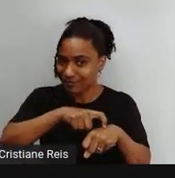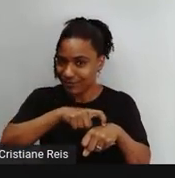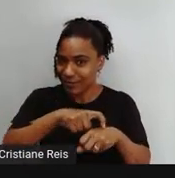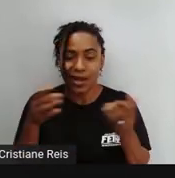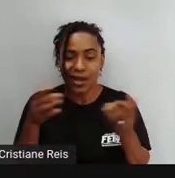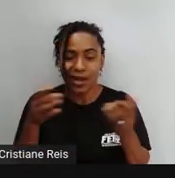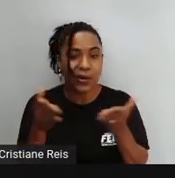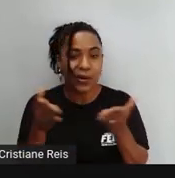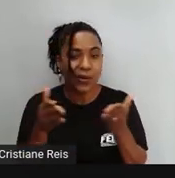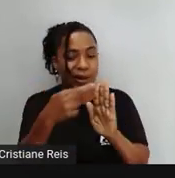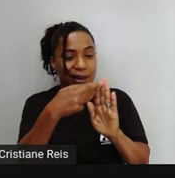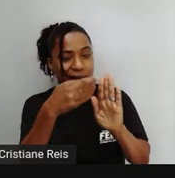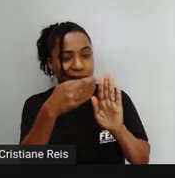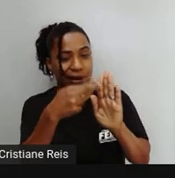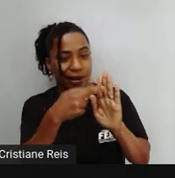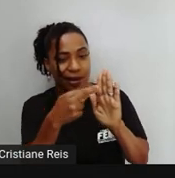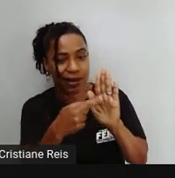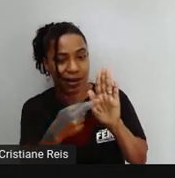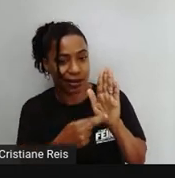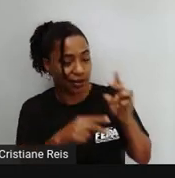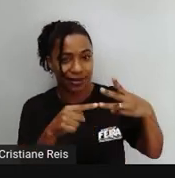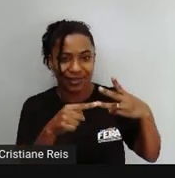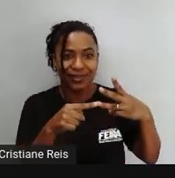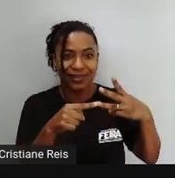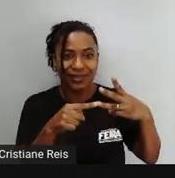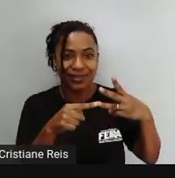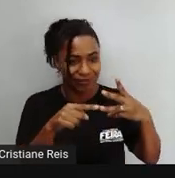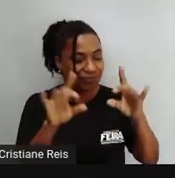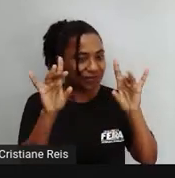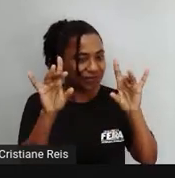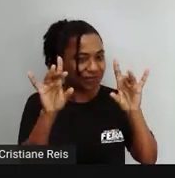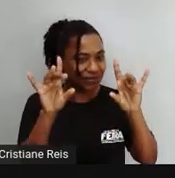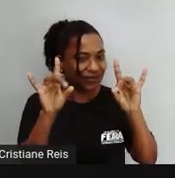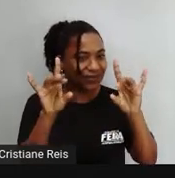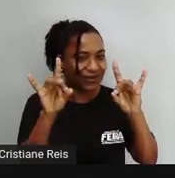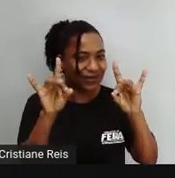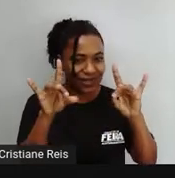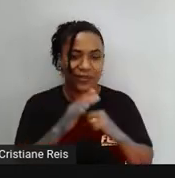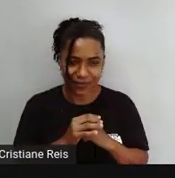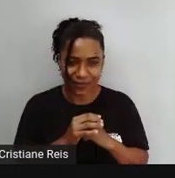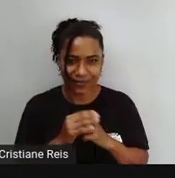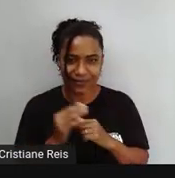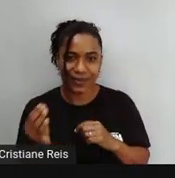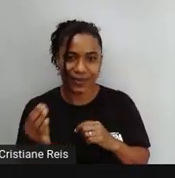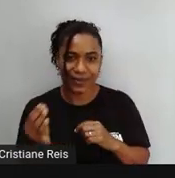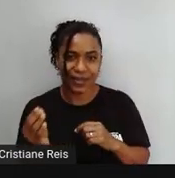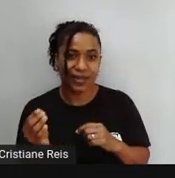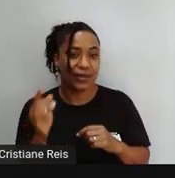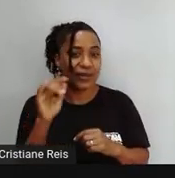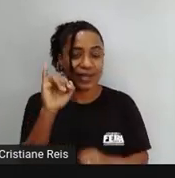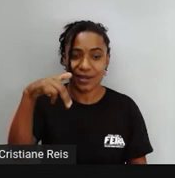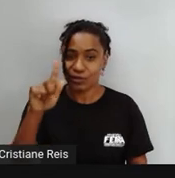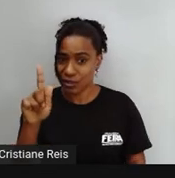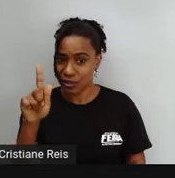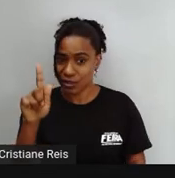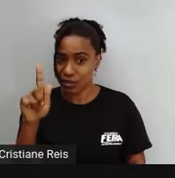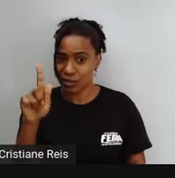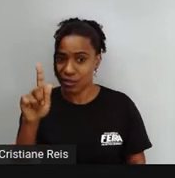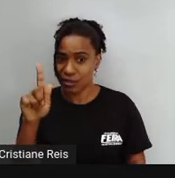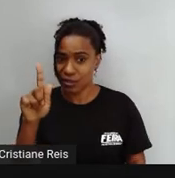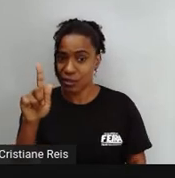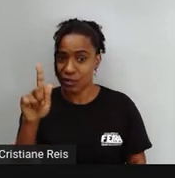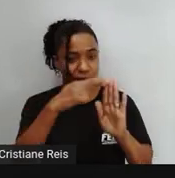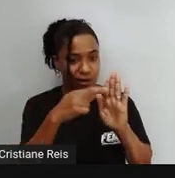regras especiais Porque quando nós formos acrescentar a terminação ING É importante que